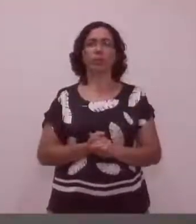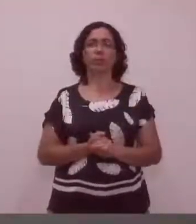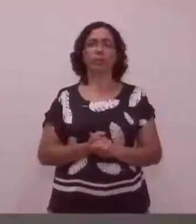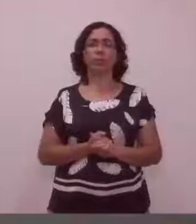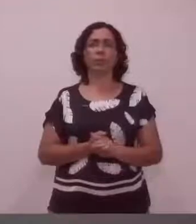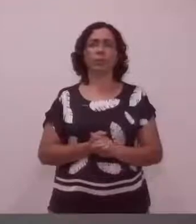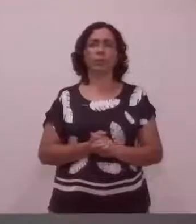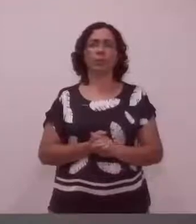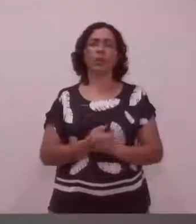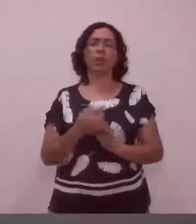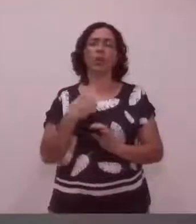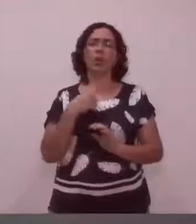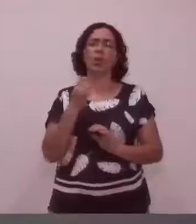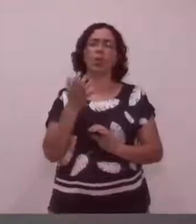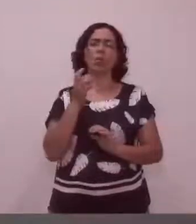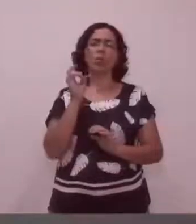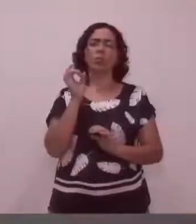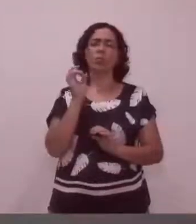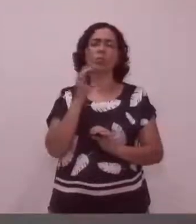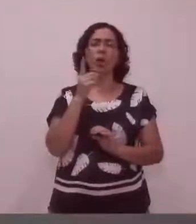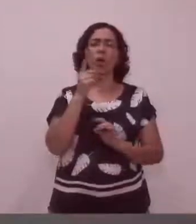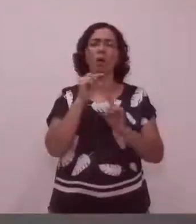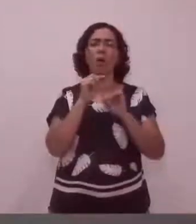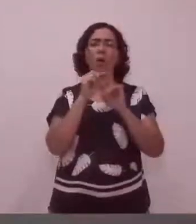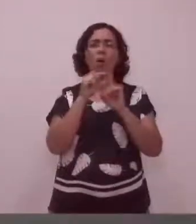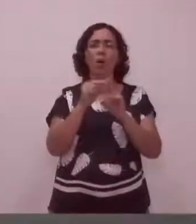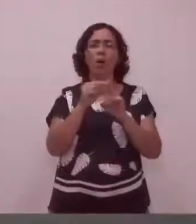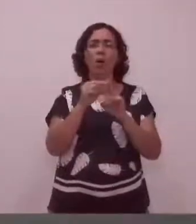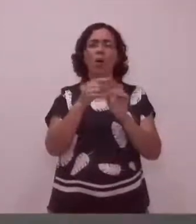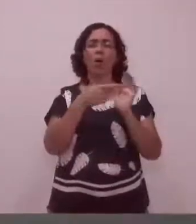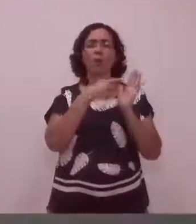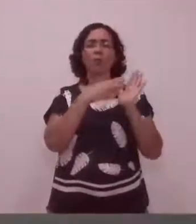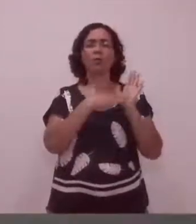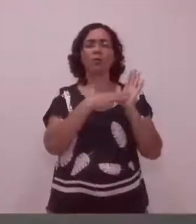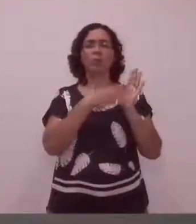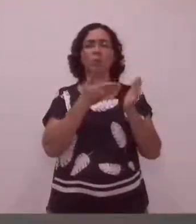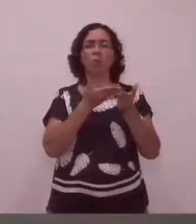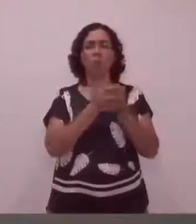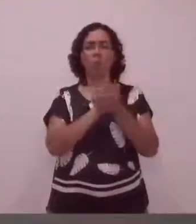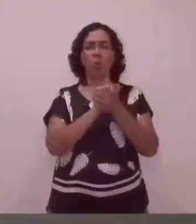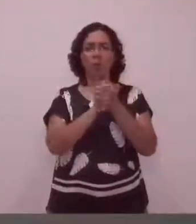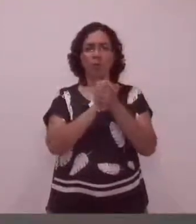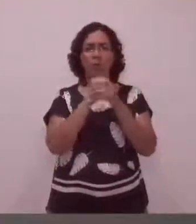Eu quero só fazer uma menção sobre uma moção que foi aprovada nessa casa.